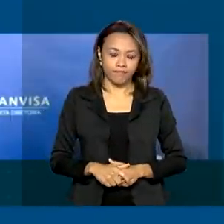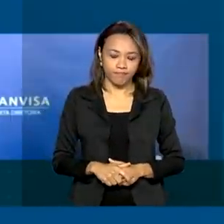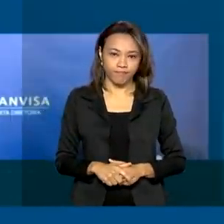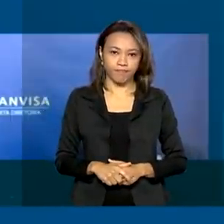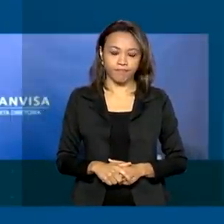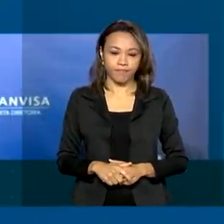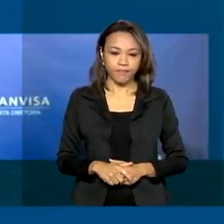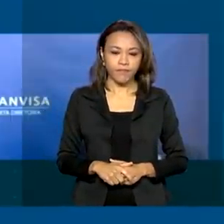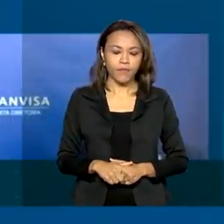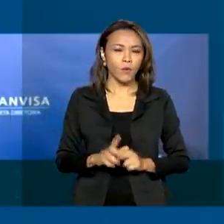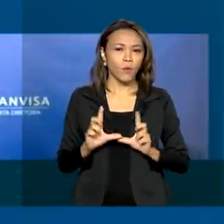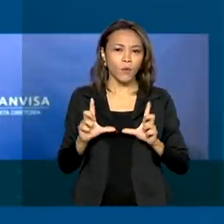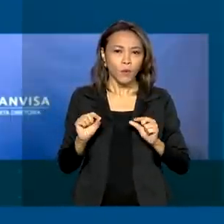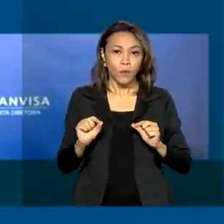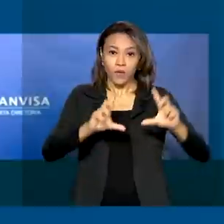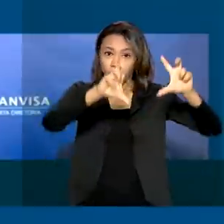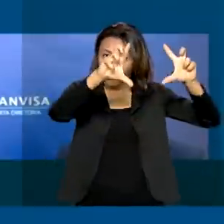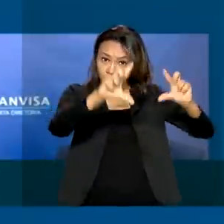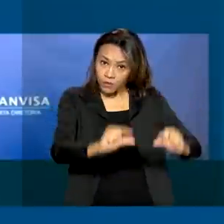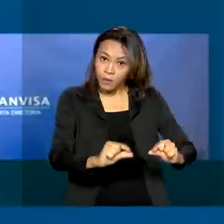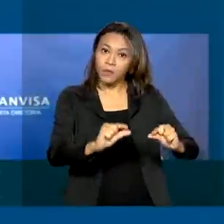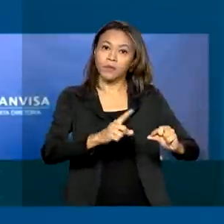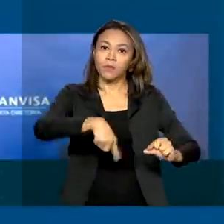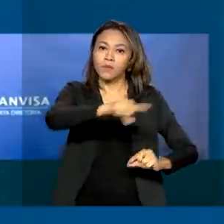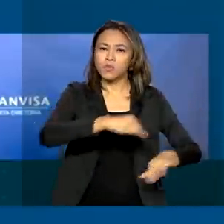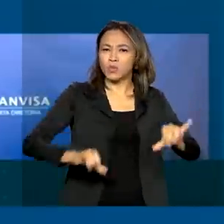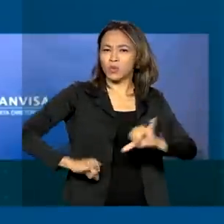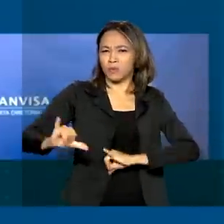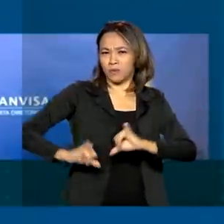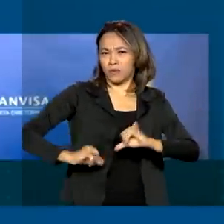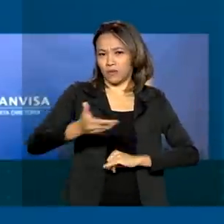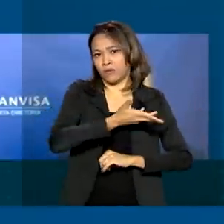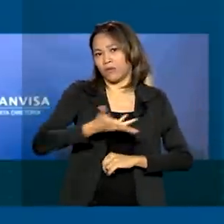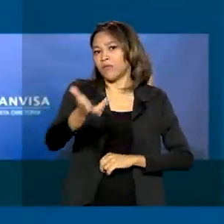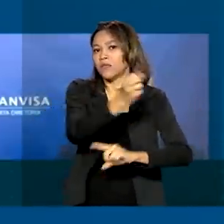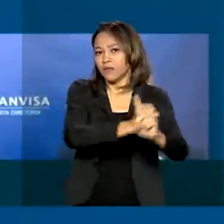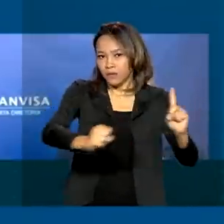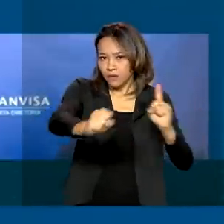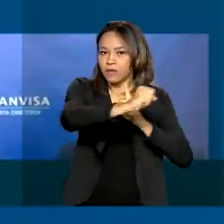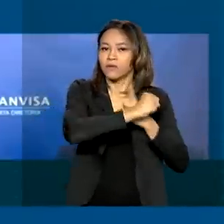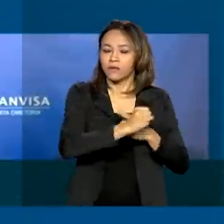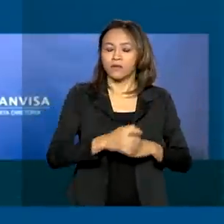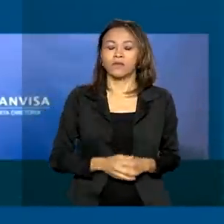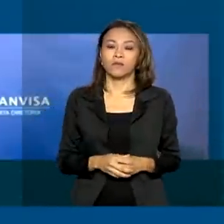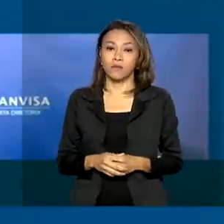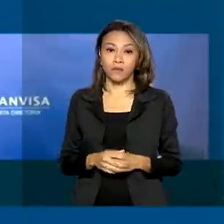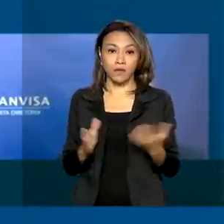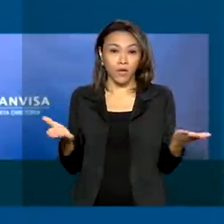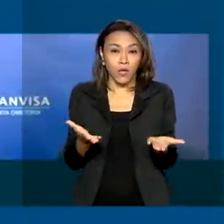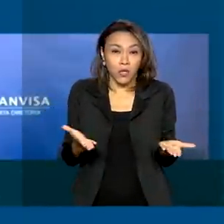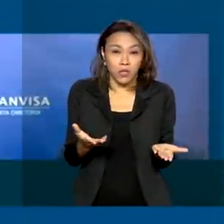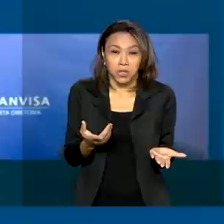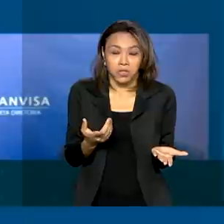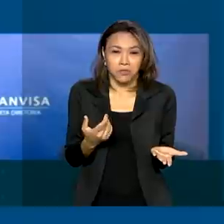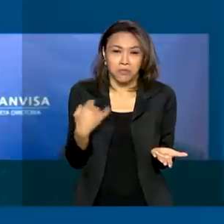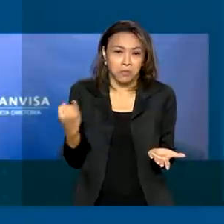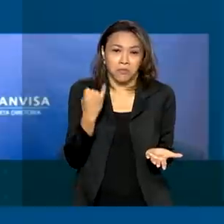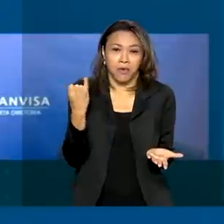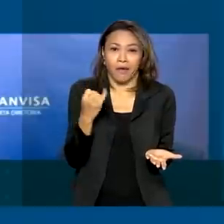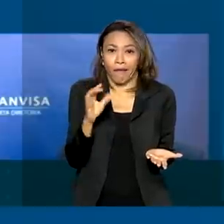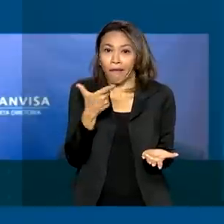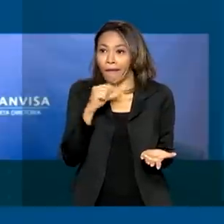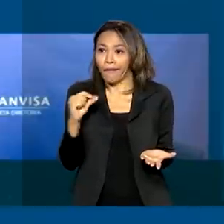O sofrimento da nossa população. Porque hoje não mais importa quem tem ou quem não tem